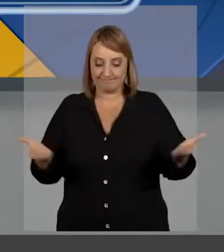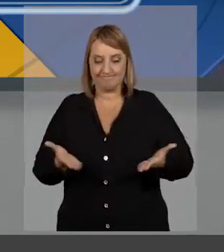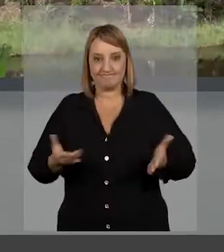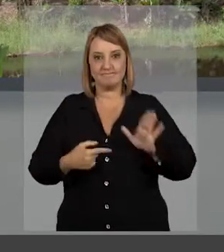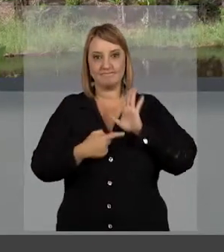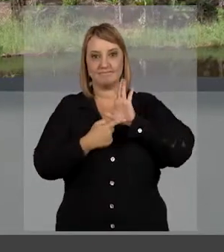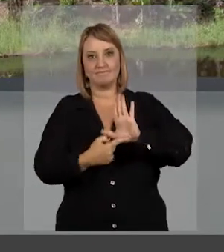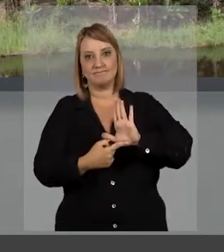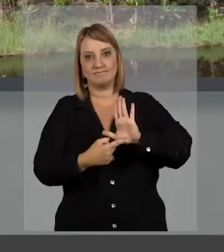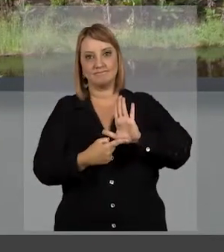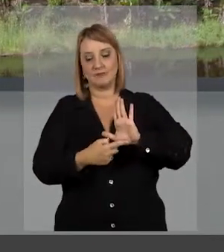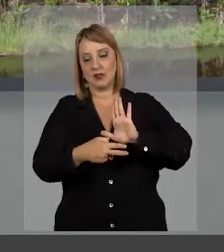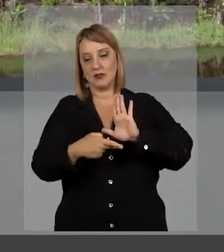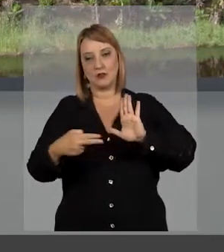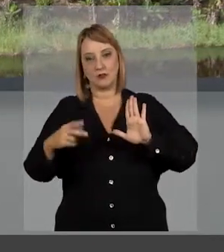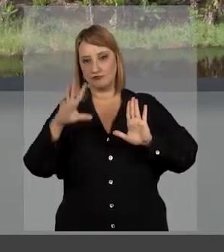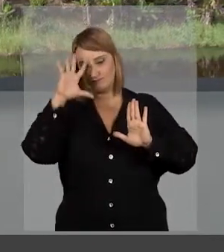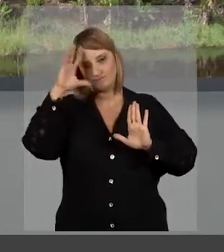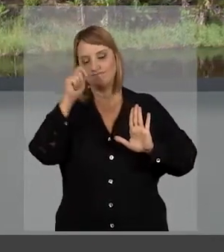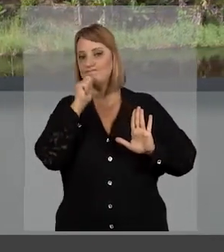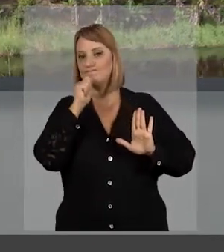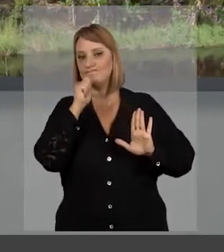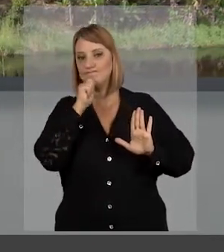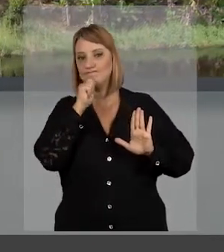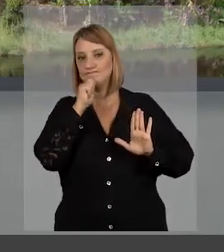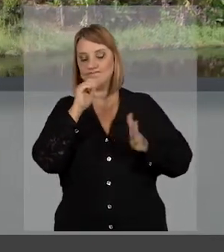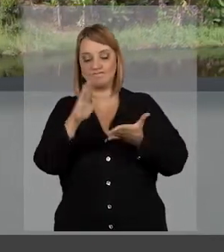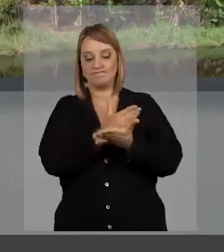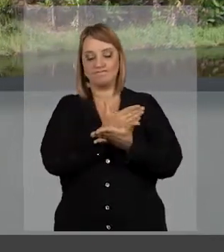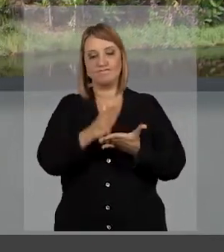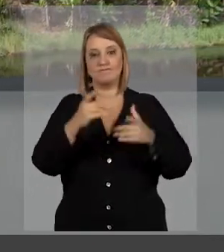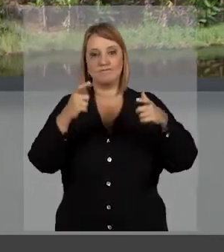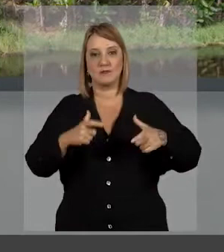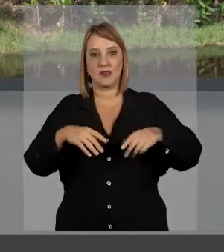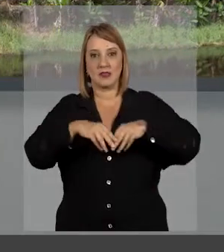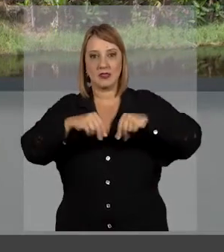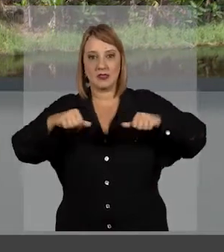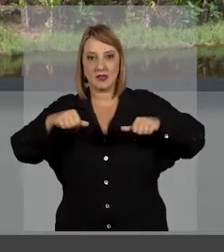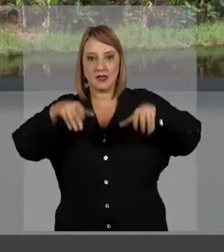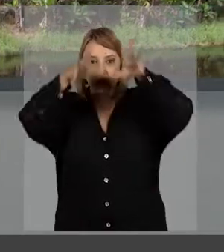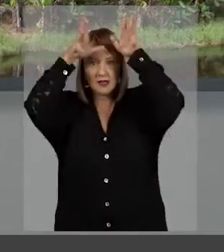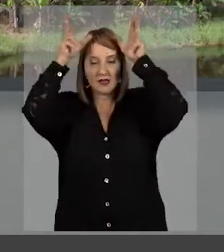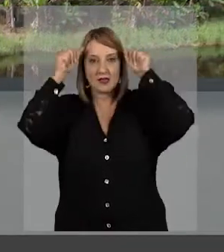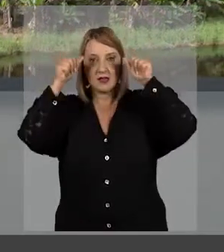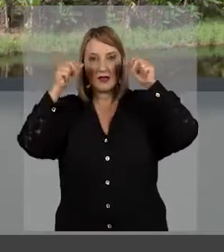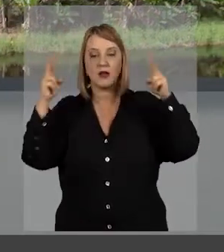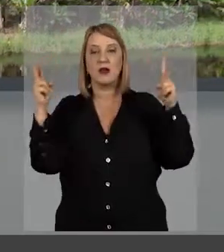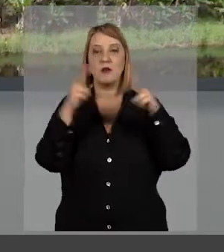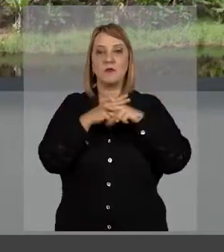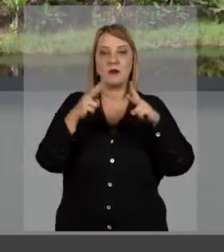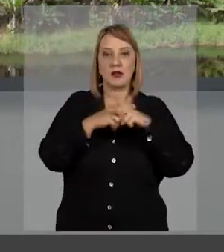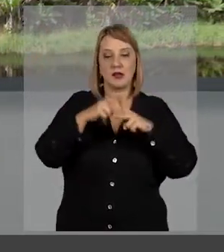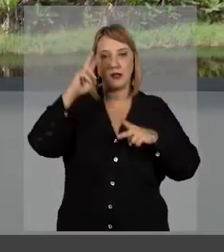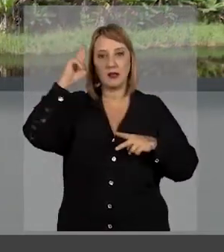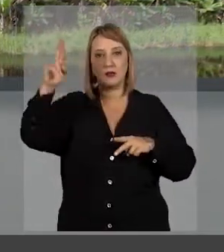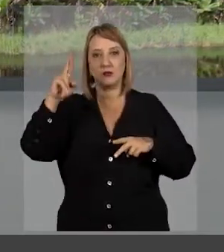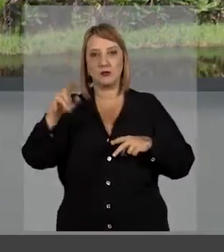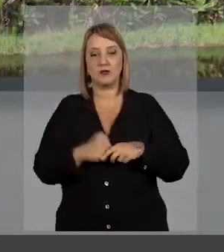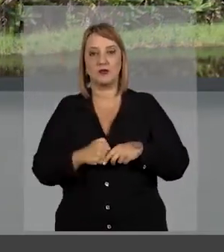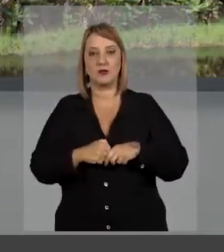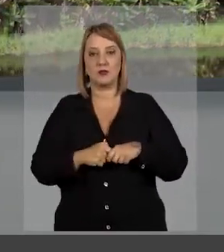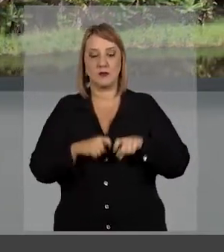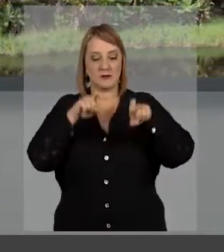presente, mostrando questões não resolvidas, como a demarcação de terras indígenas, conflitos com poceiros,